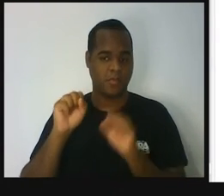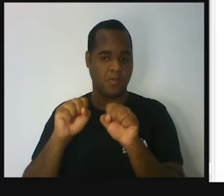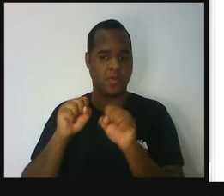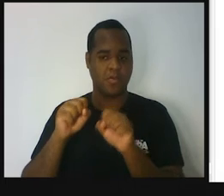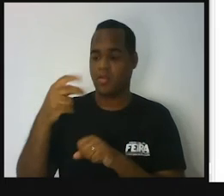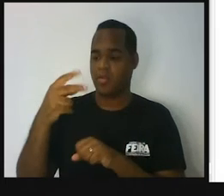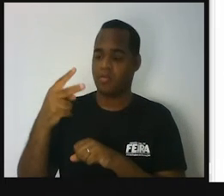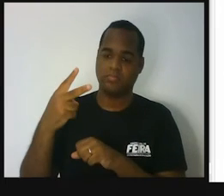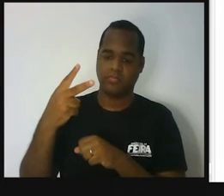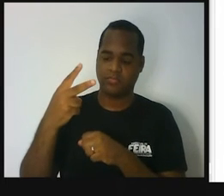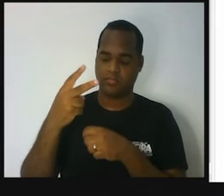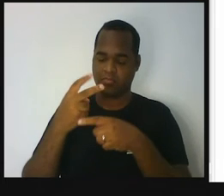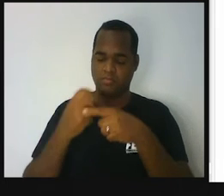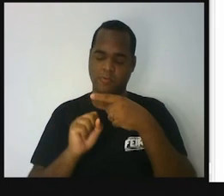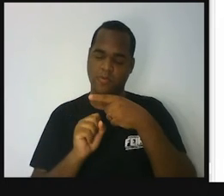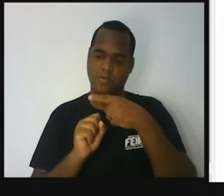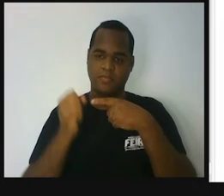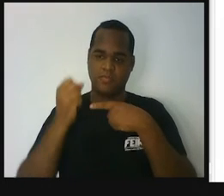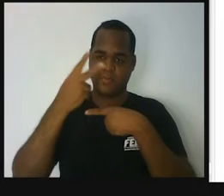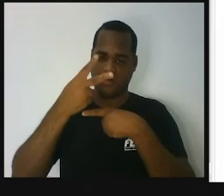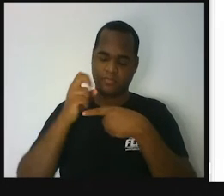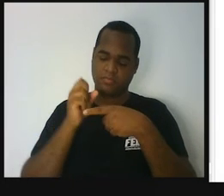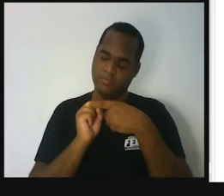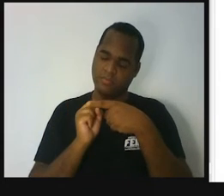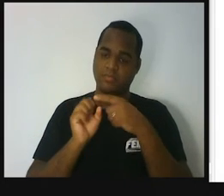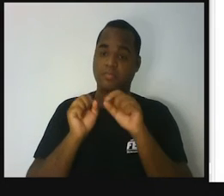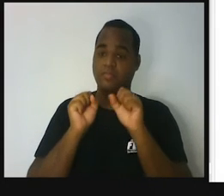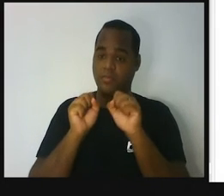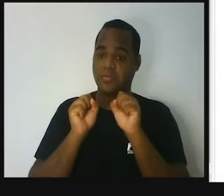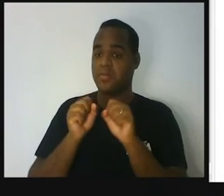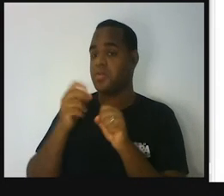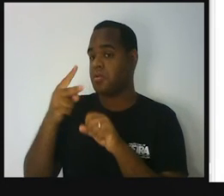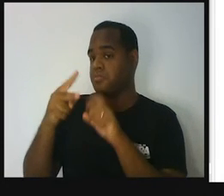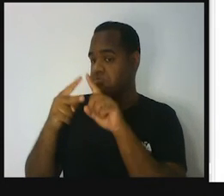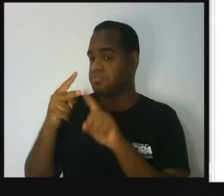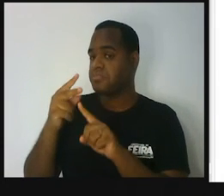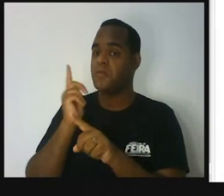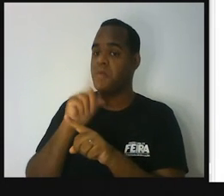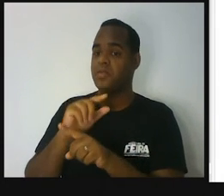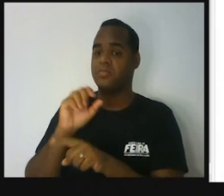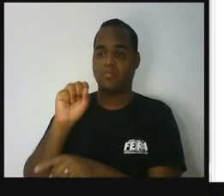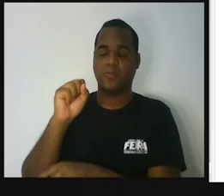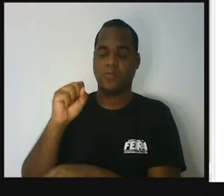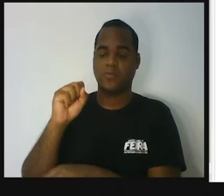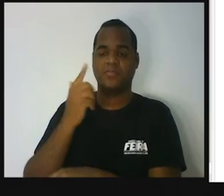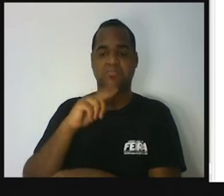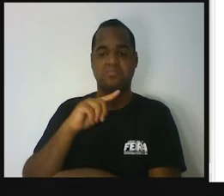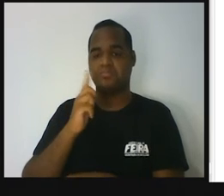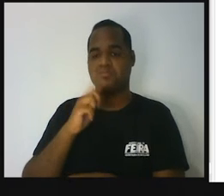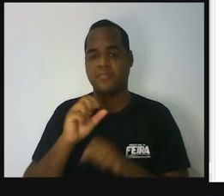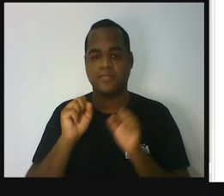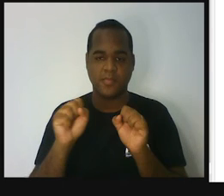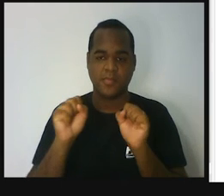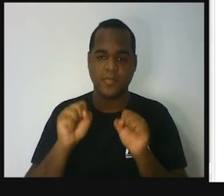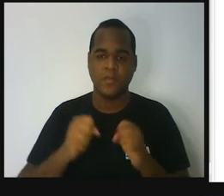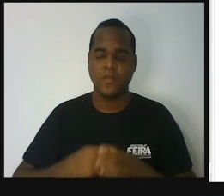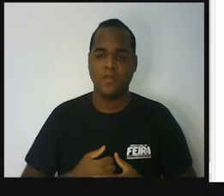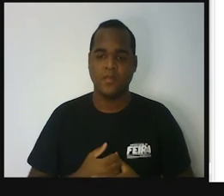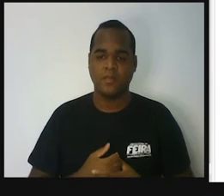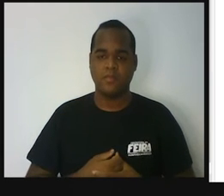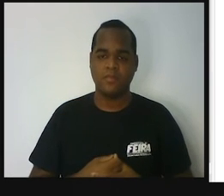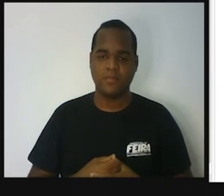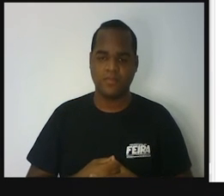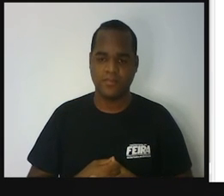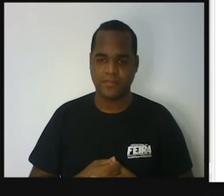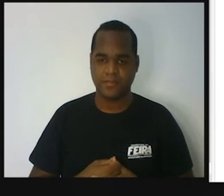oitavos. É duas chances em oito, tá? Mas isso pode ser